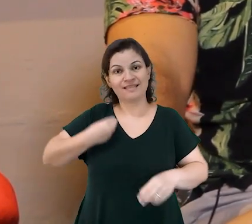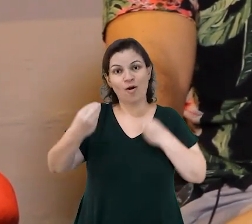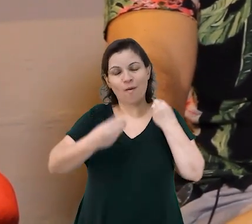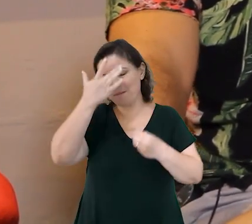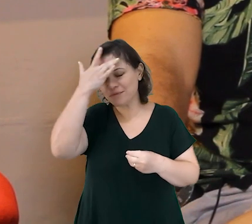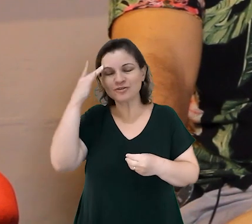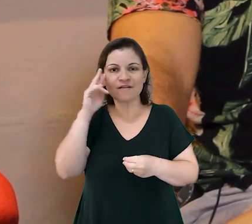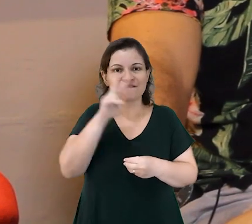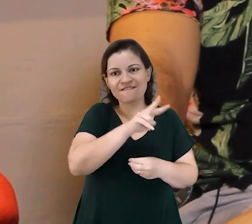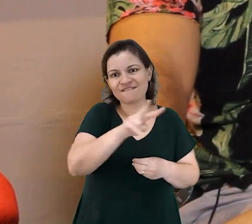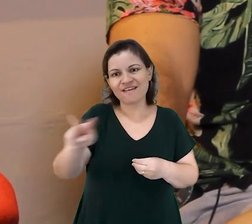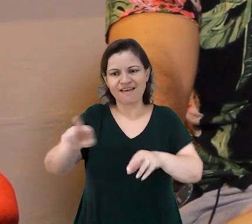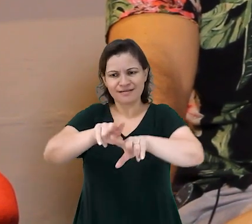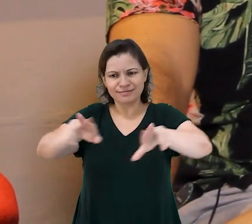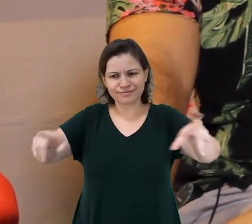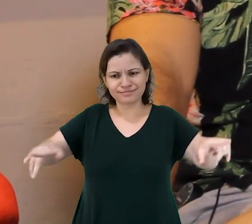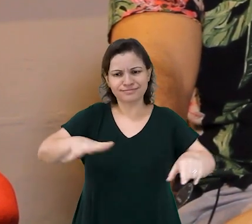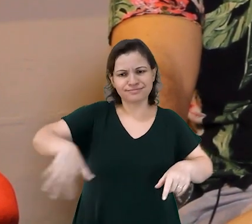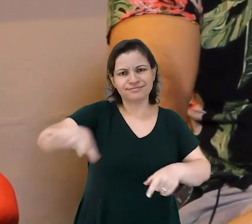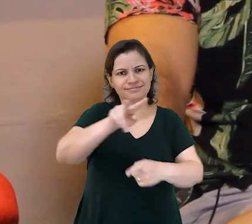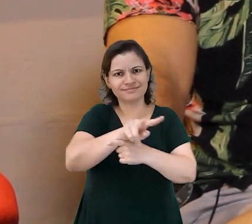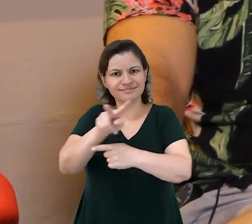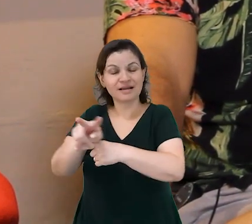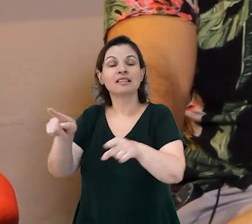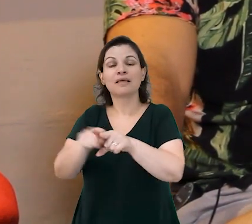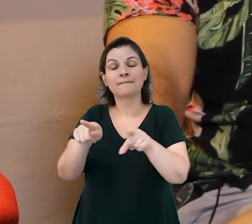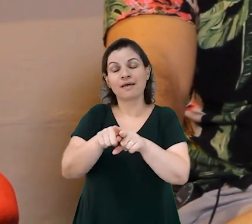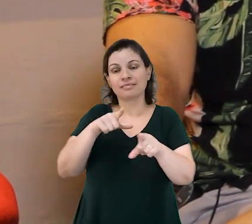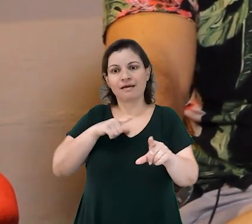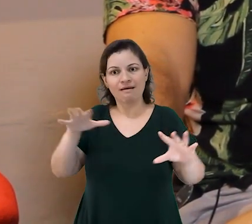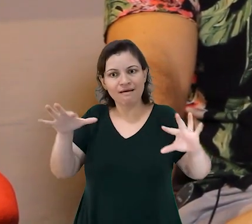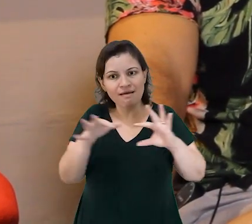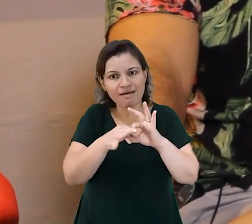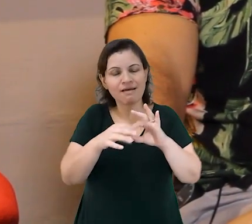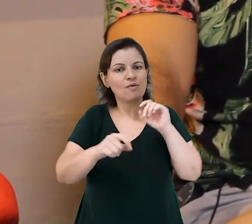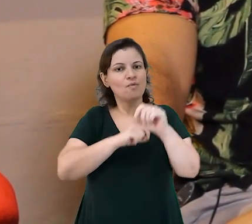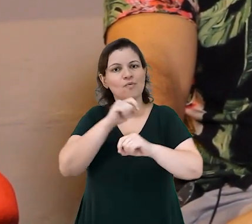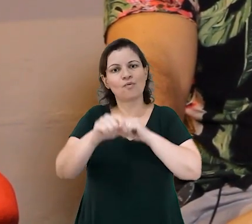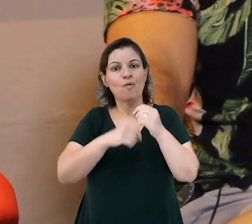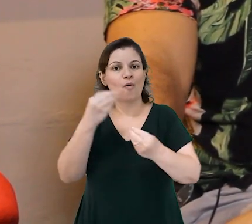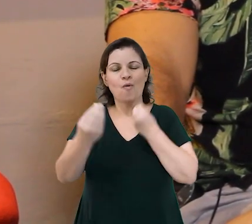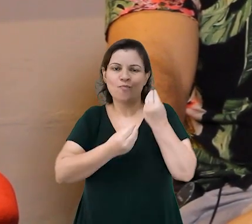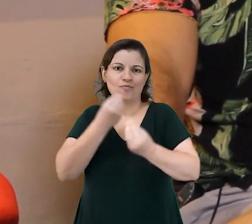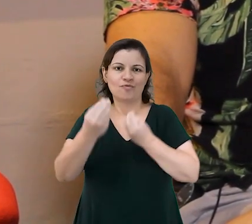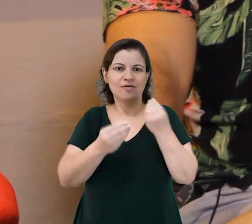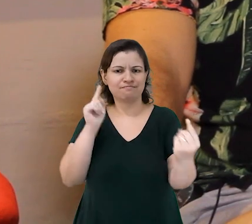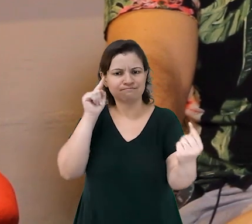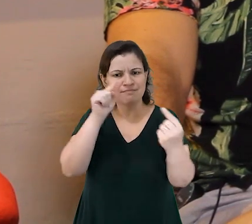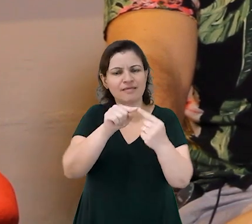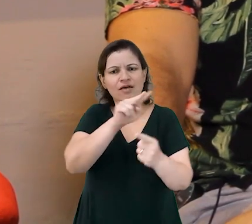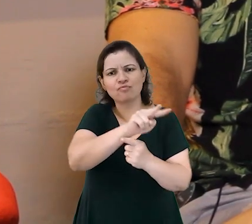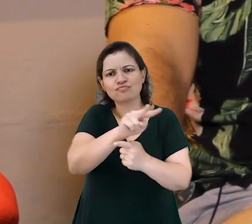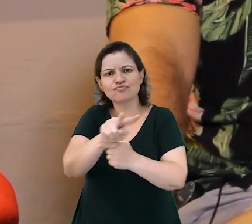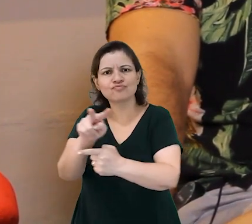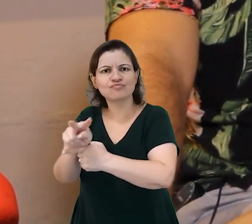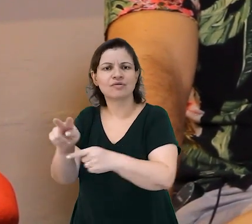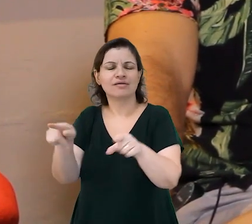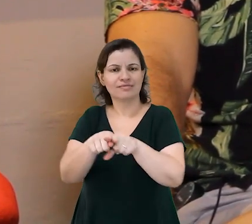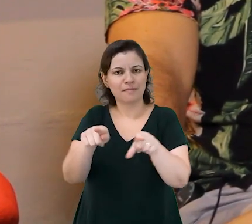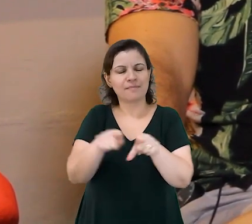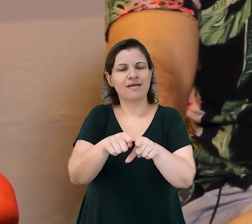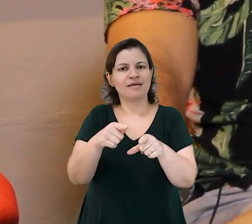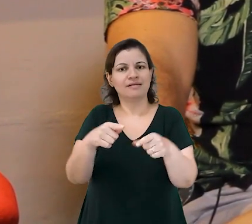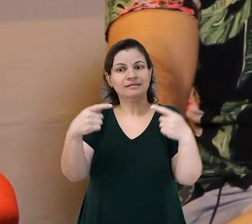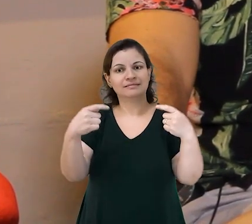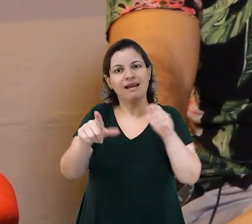pessoas enxergam a biodiversidade e a conservação, mas também está relacionado em como que as metas de conservação e